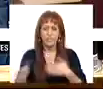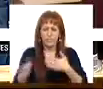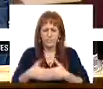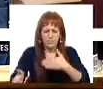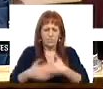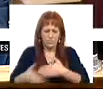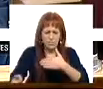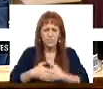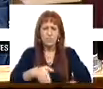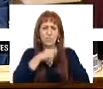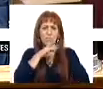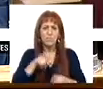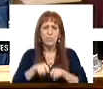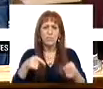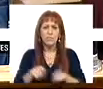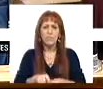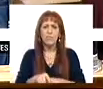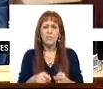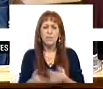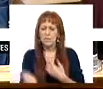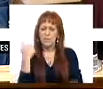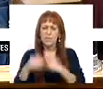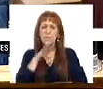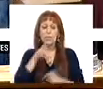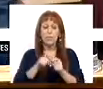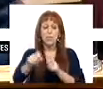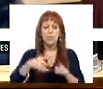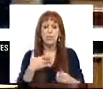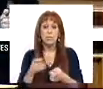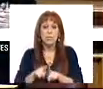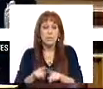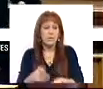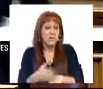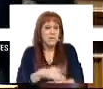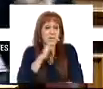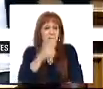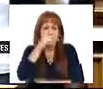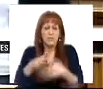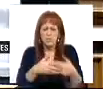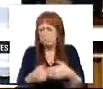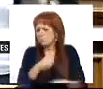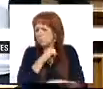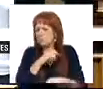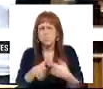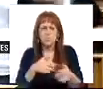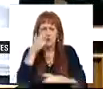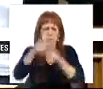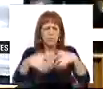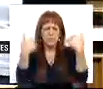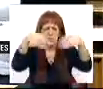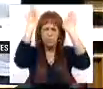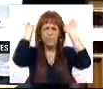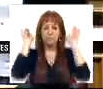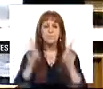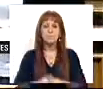Encerram-se comboios, retiram-se comboios na linha do Douro, sem prévio aviso à população. Não interessa, não é a população, nem